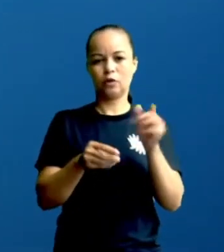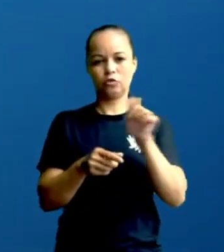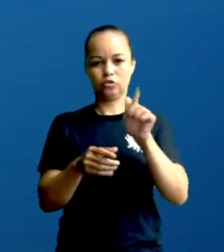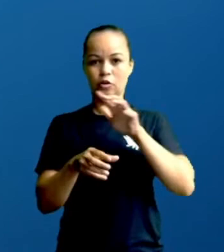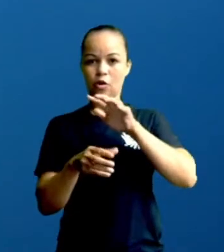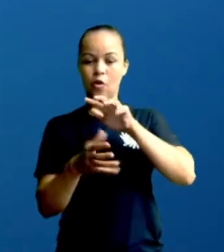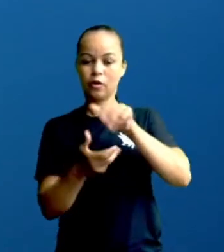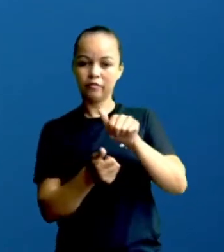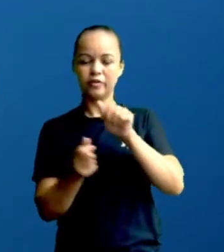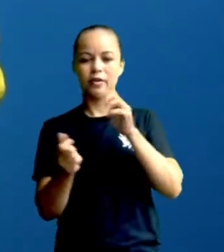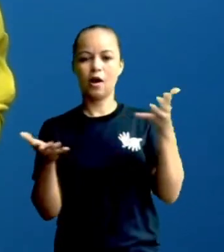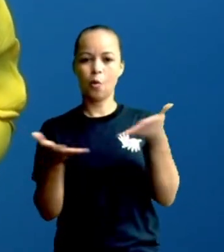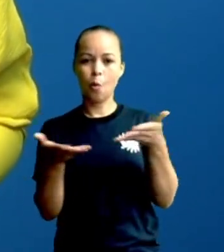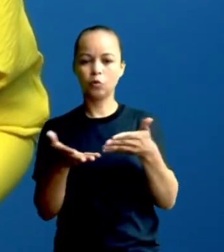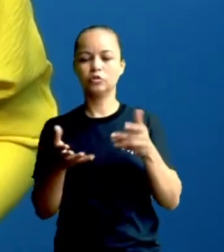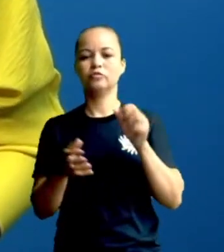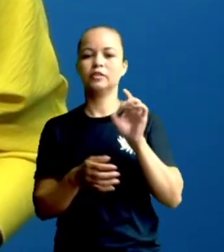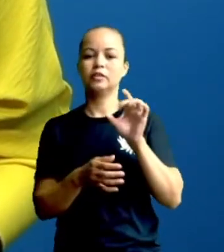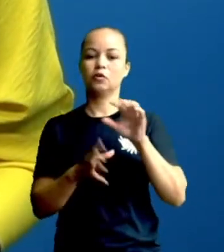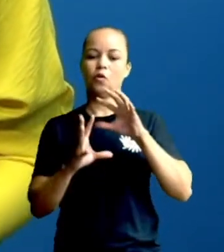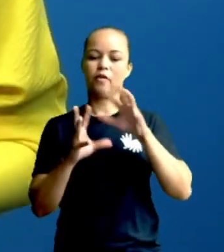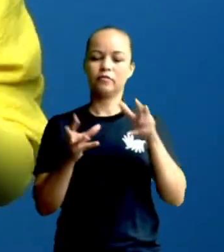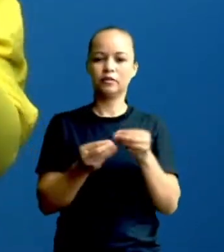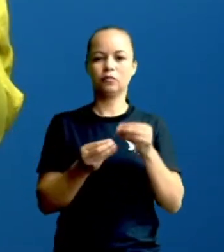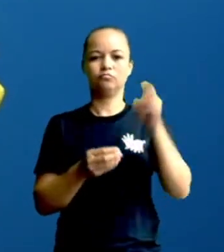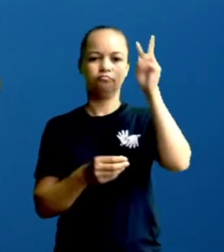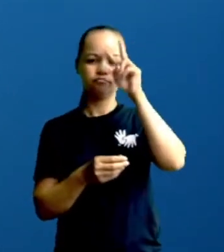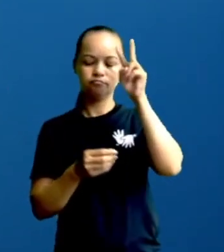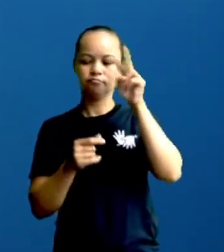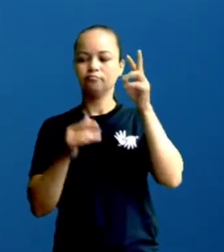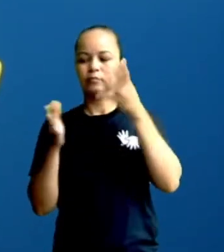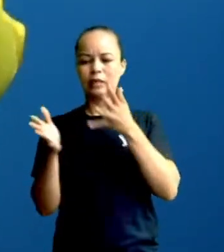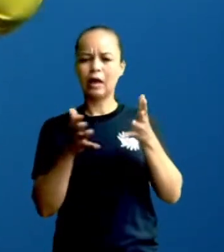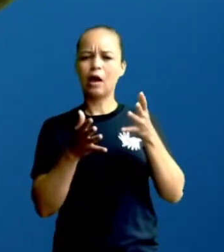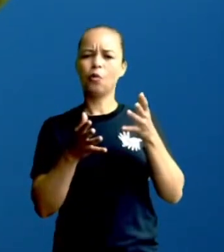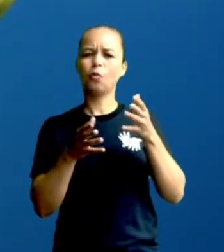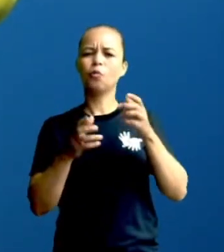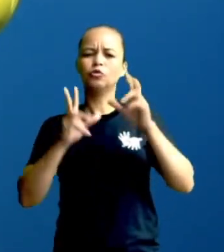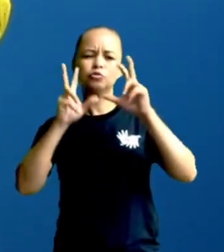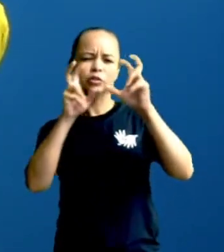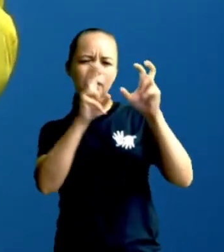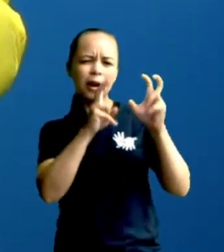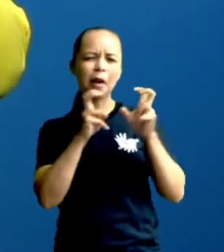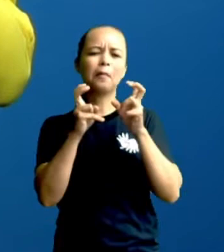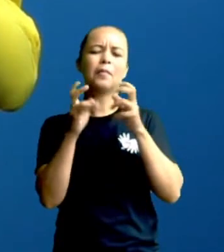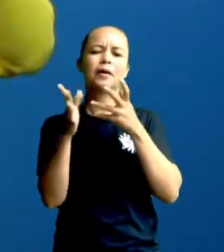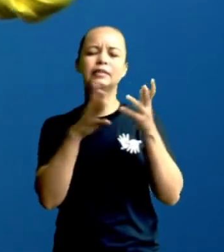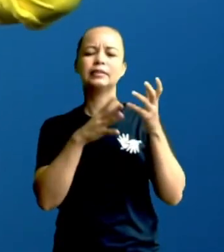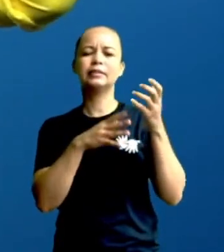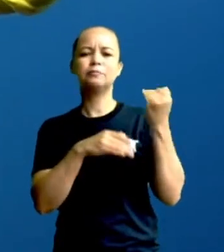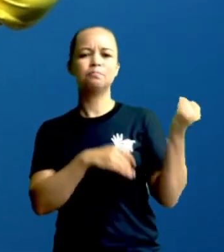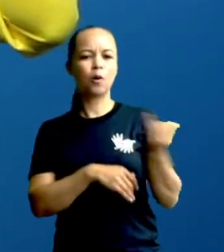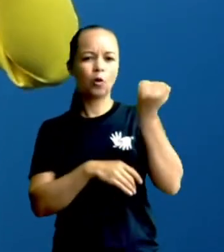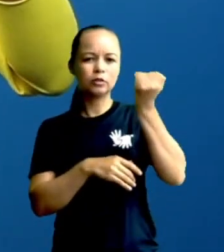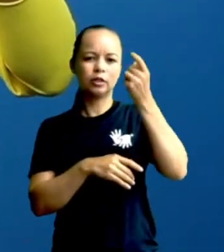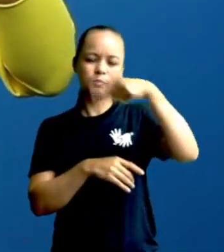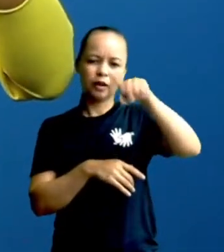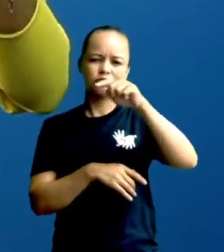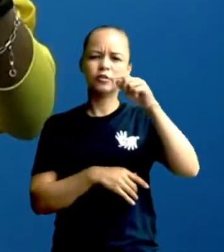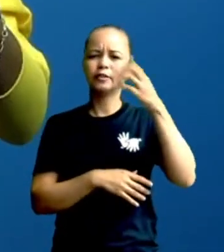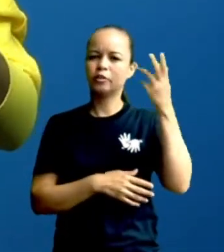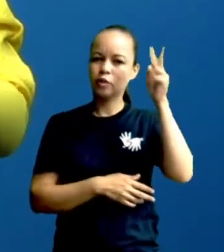rever alguns assuntos, alguns temas importantes que vocês precisam estar aí com a mente fresquinha, tudo bem